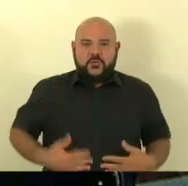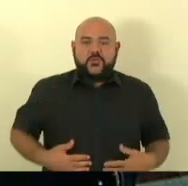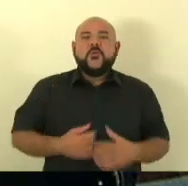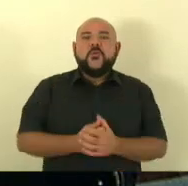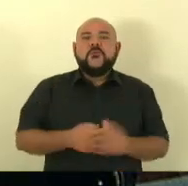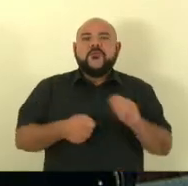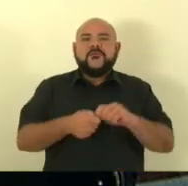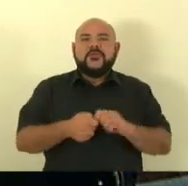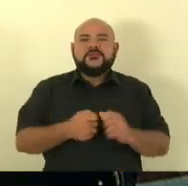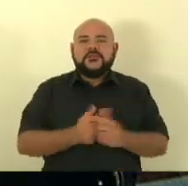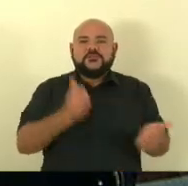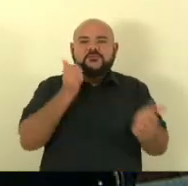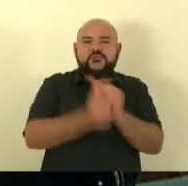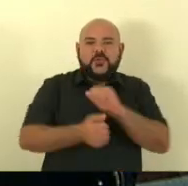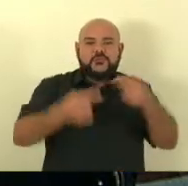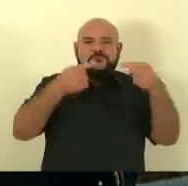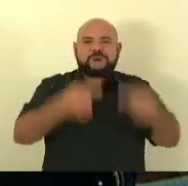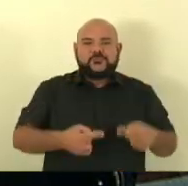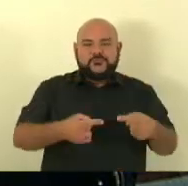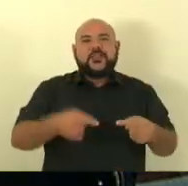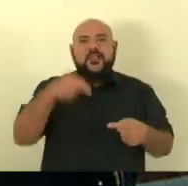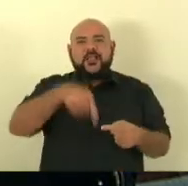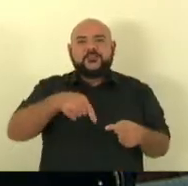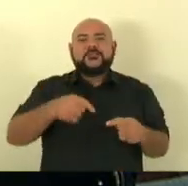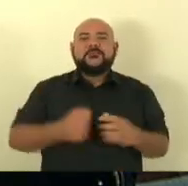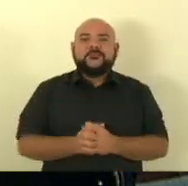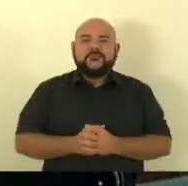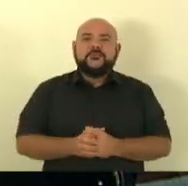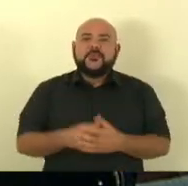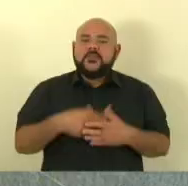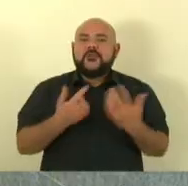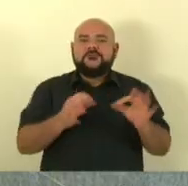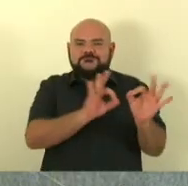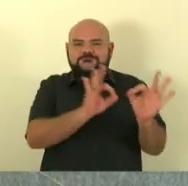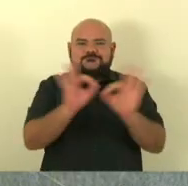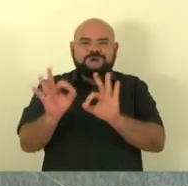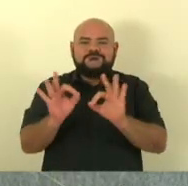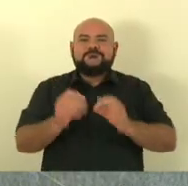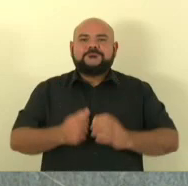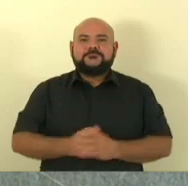competições esportivas aqui no Espírito Santo. Vamos acompanhar os trabalhos.